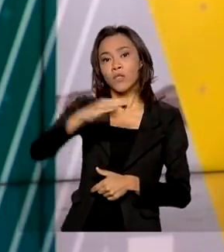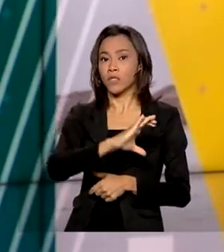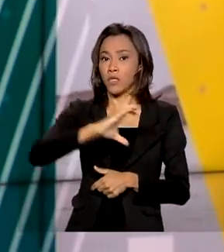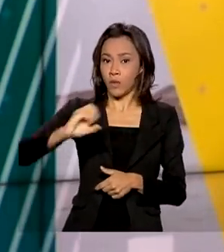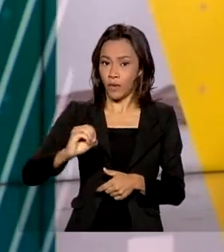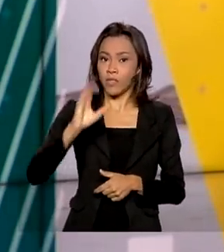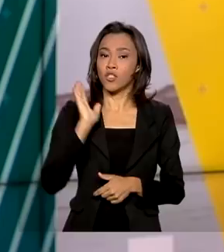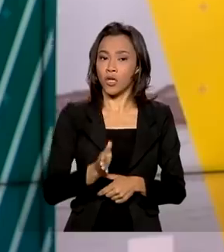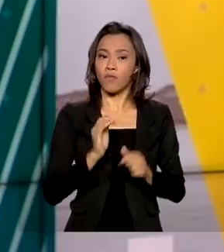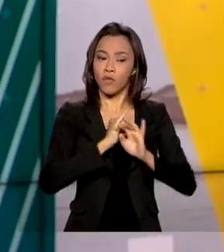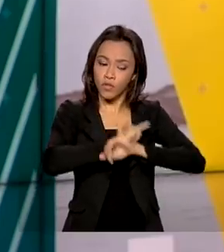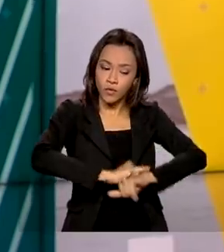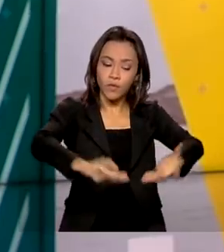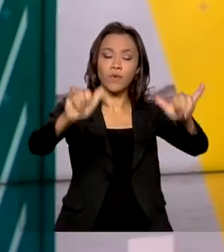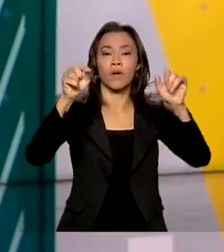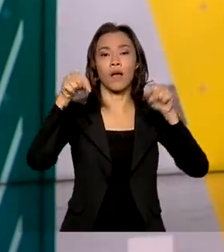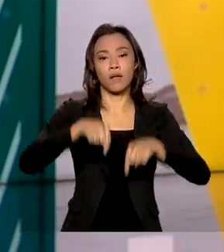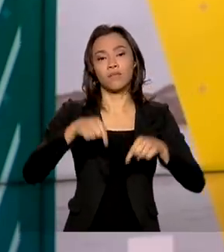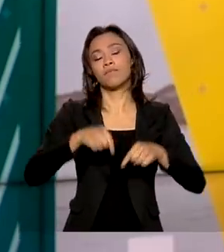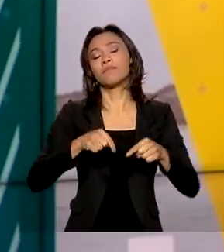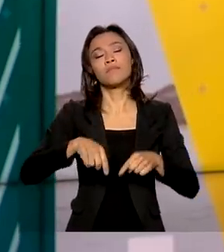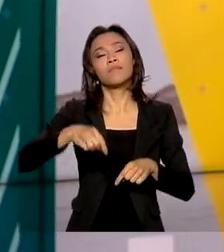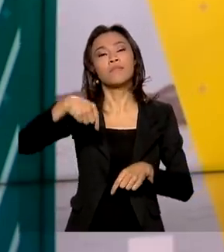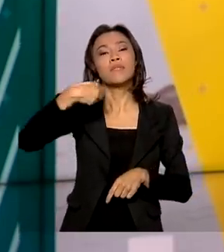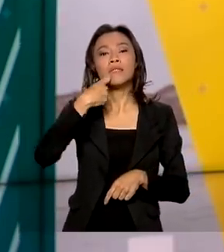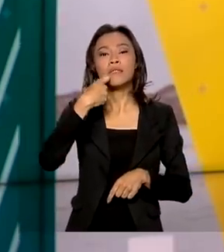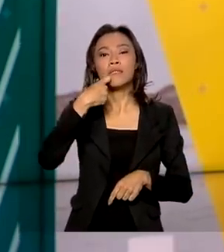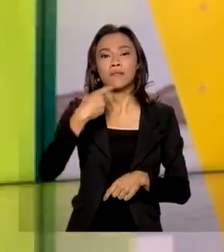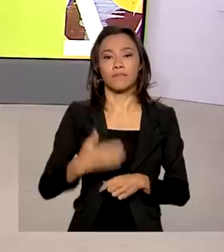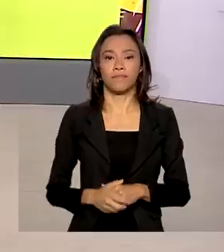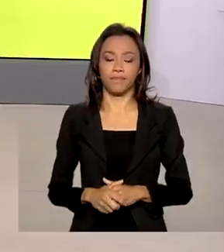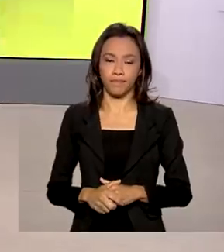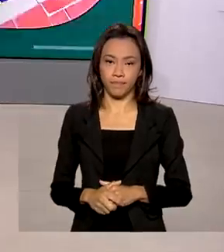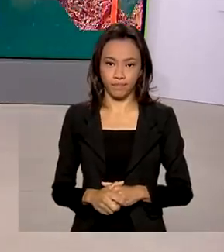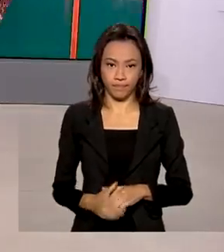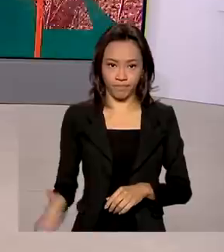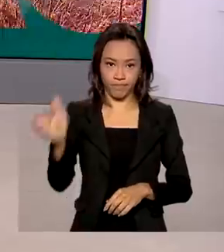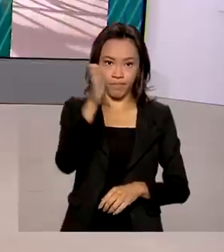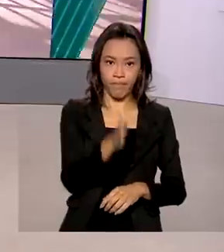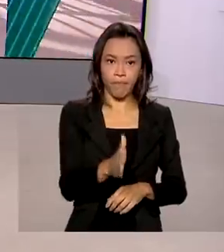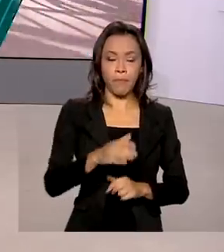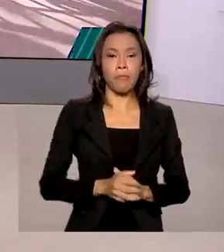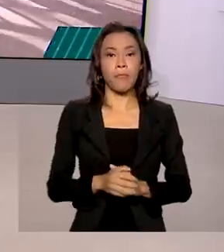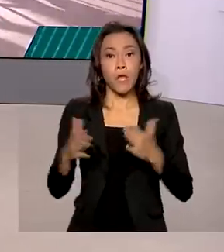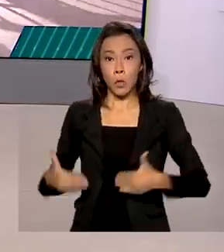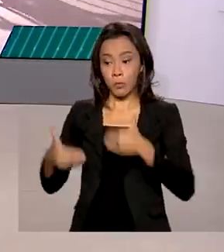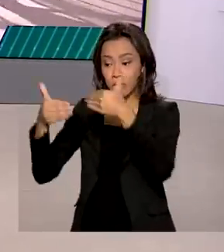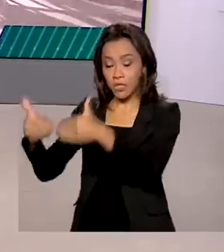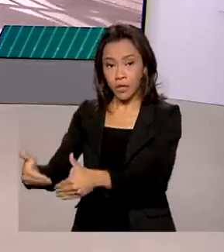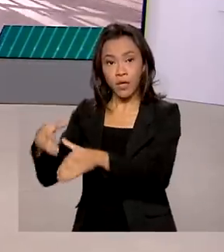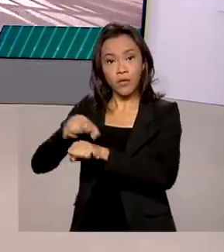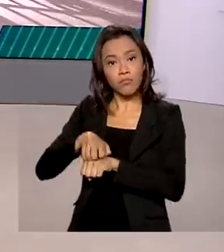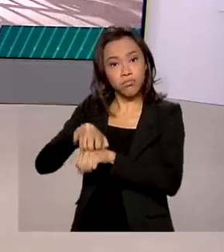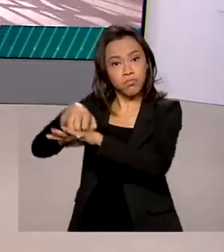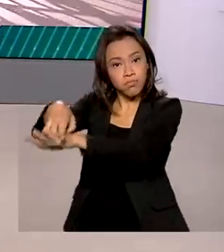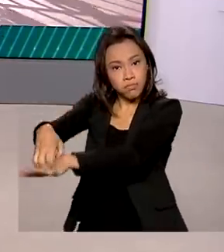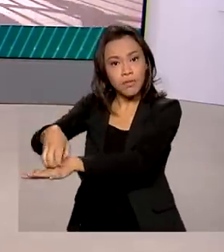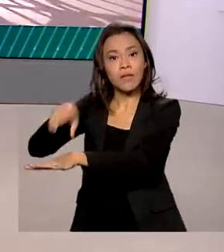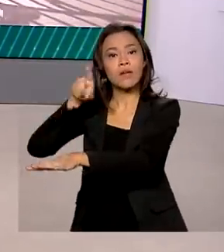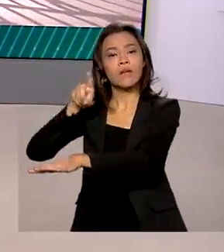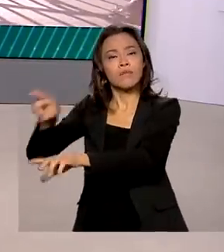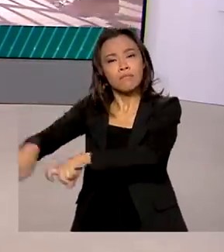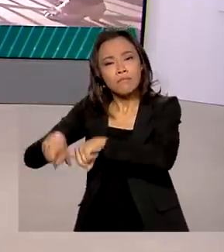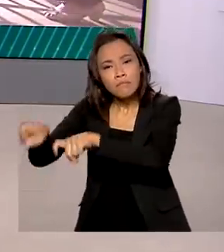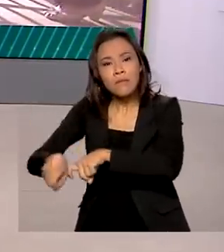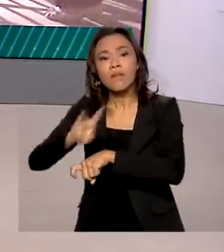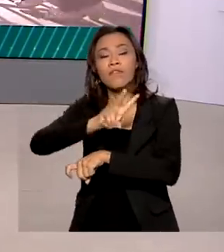publicadas no Diário Oficial da União desta sexta-feira. O Ministério da Agricultura vai construir um centro de